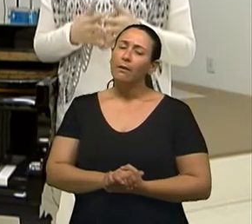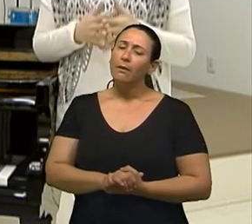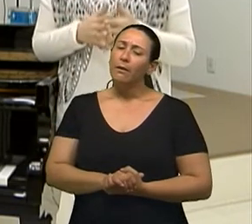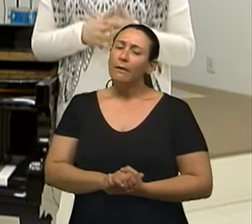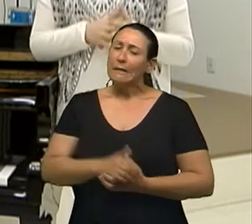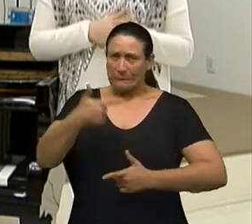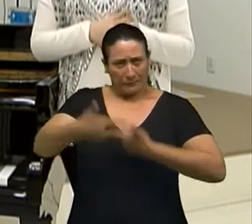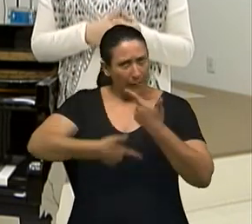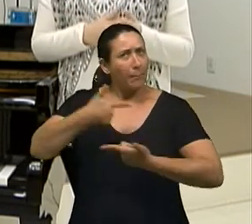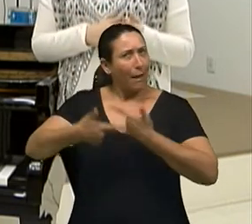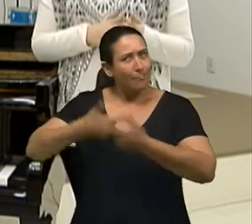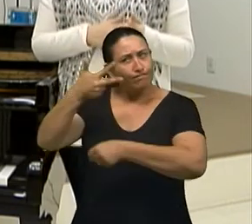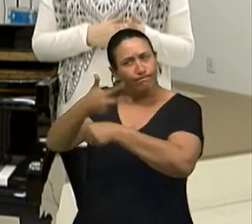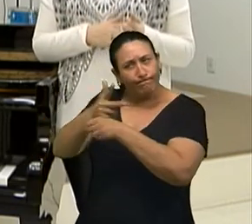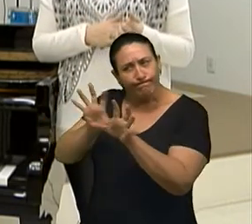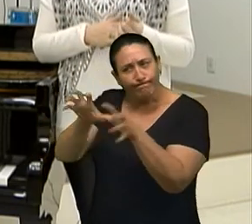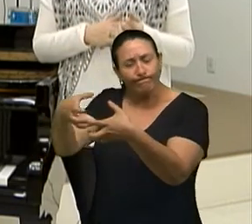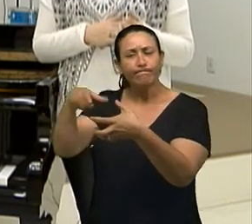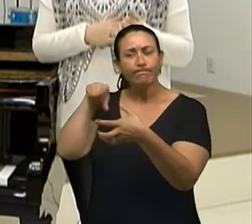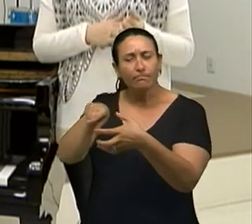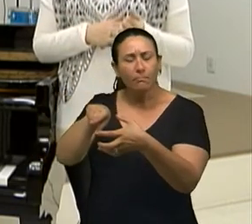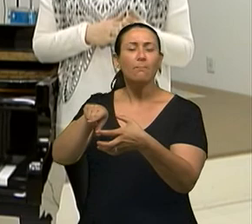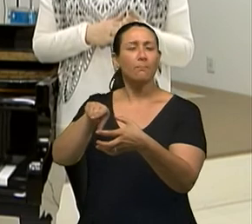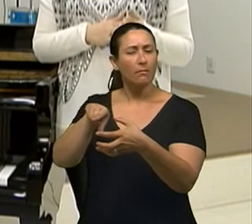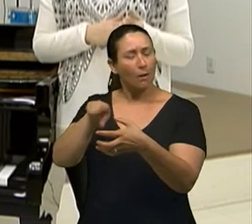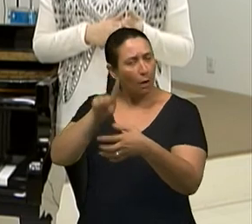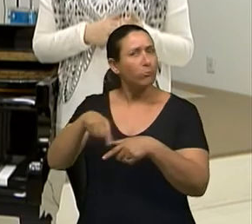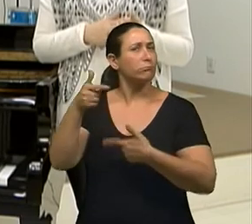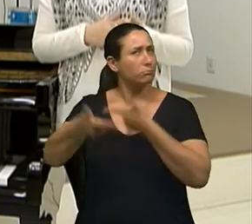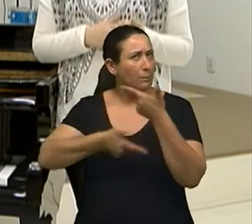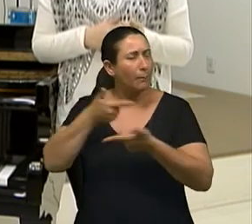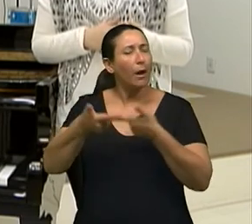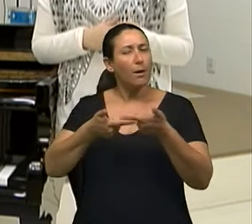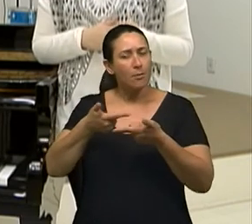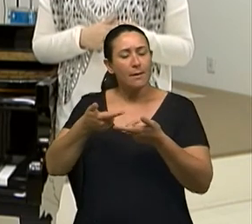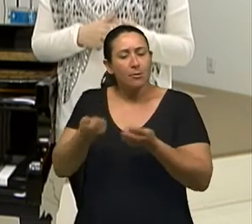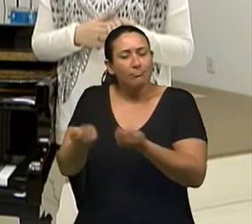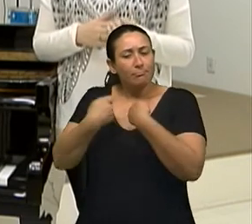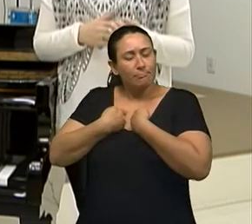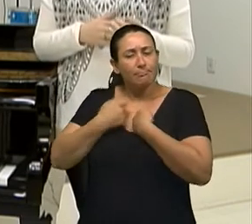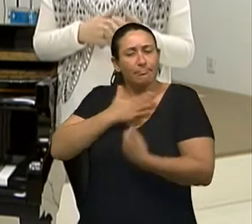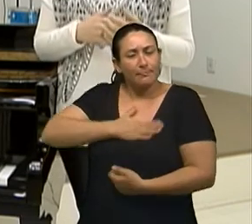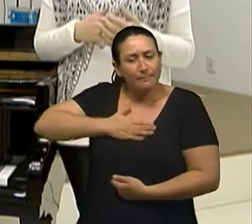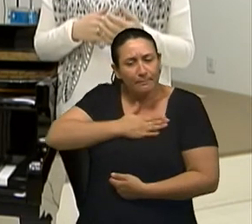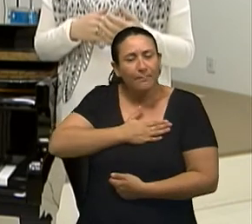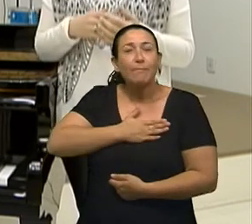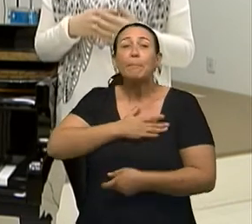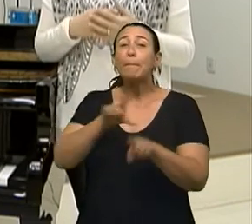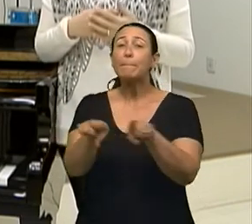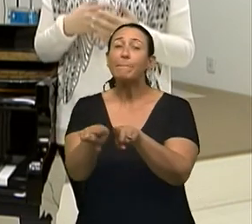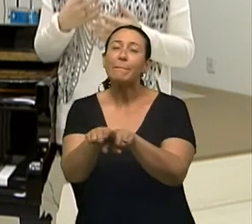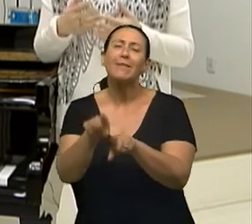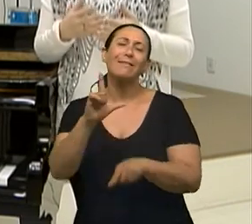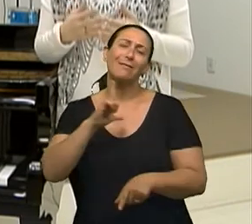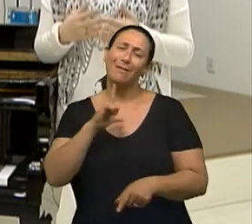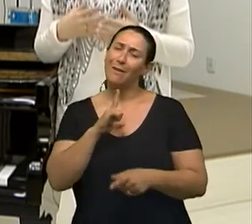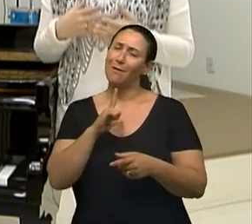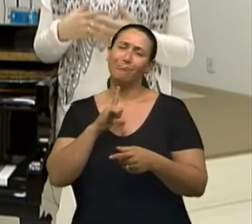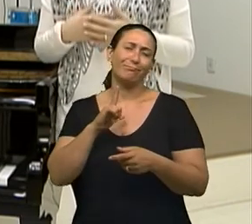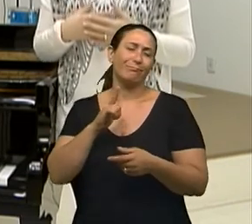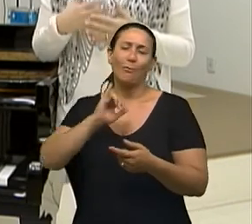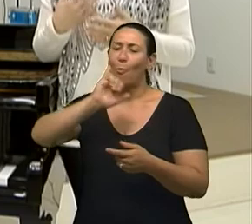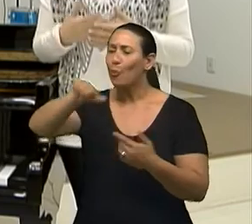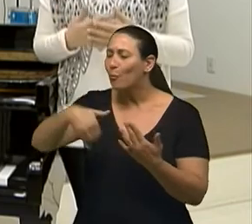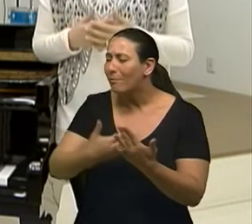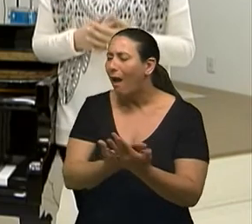trabalhar com a terceira idade é um trabalho, é bastante gratificante. A gente tem muitas oportunidades, a gente